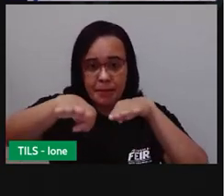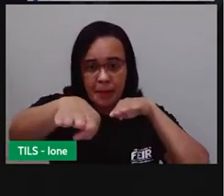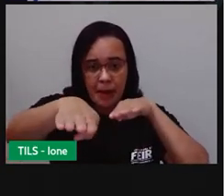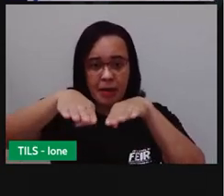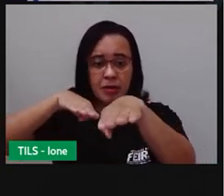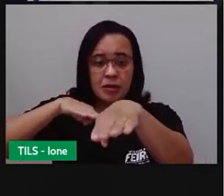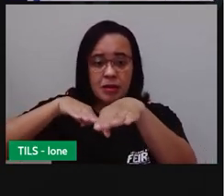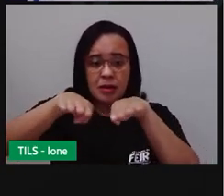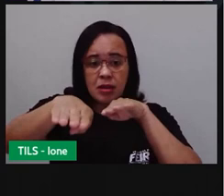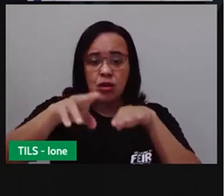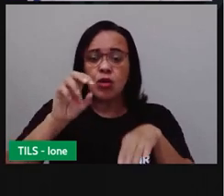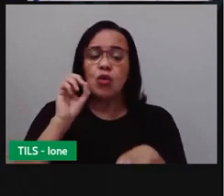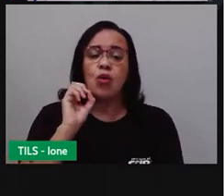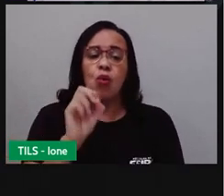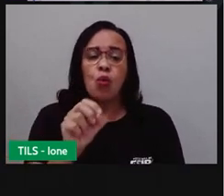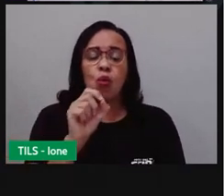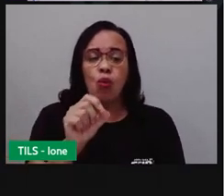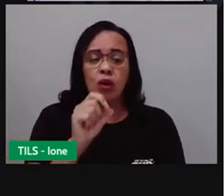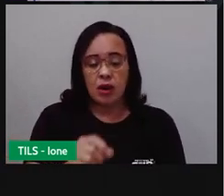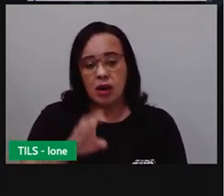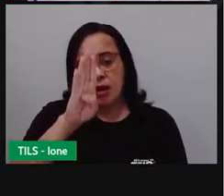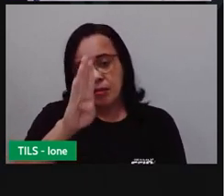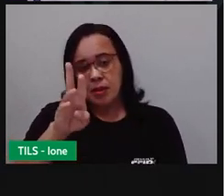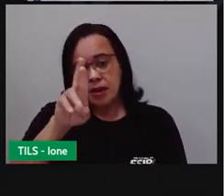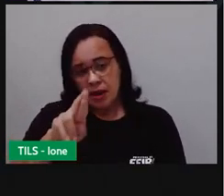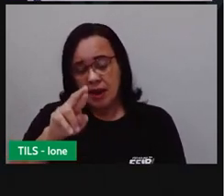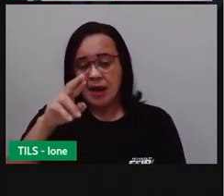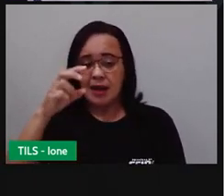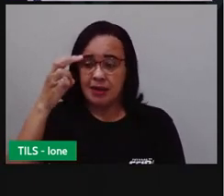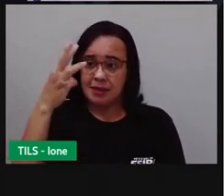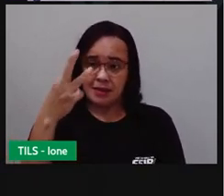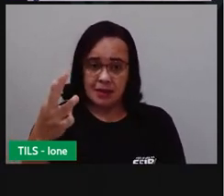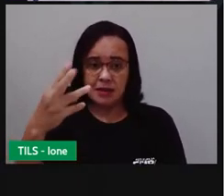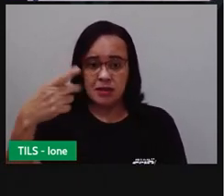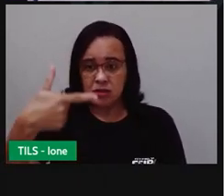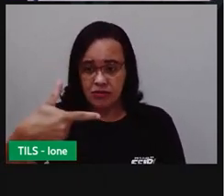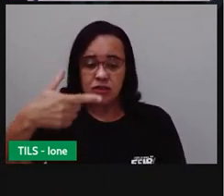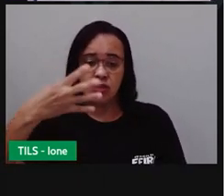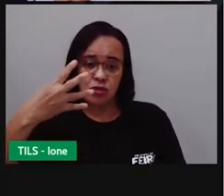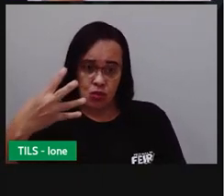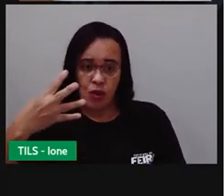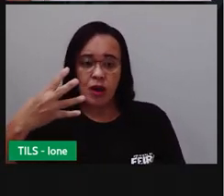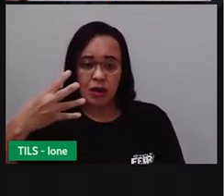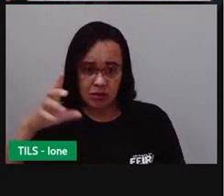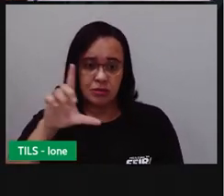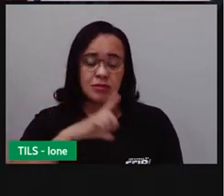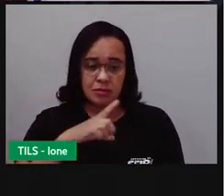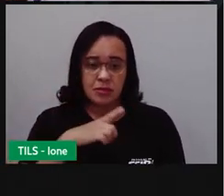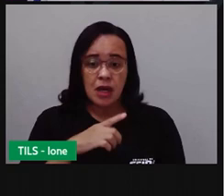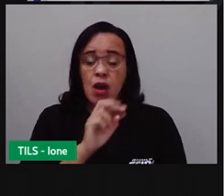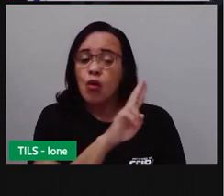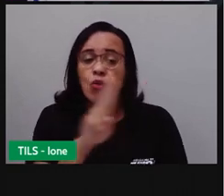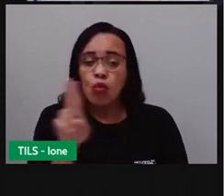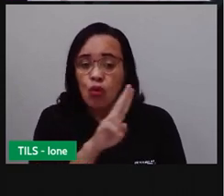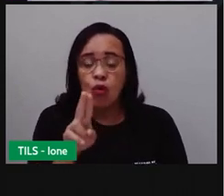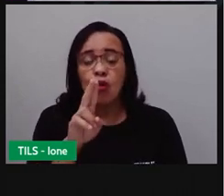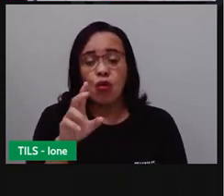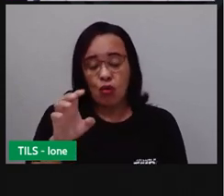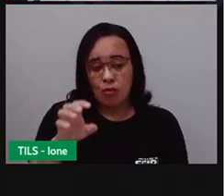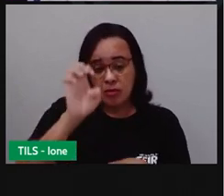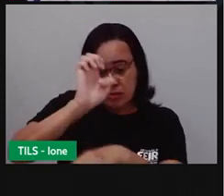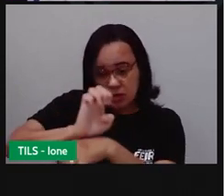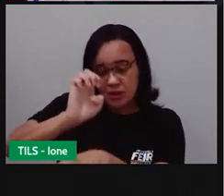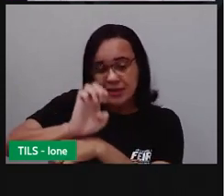BR-324. E cada estado também tem a sua rodovia. E que aí vai ter o quê? A sigla do estado. Por exemplo,